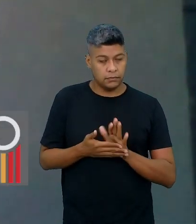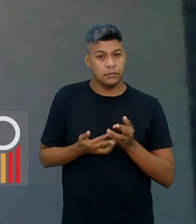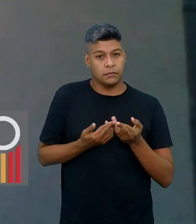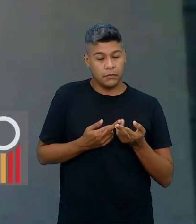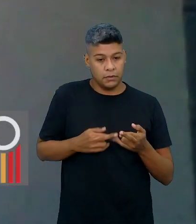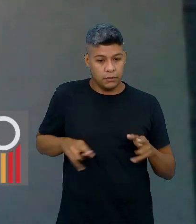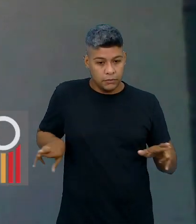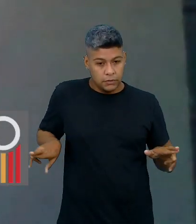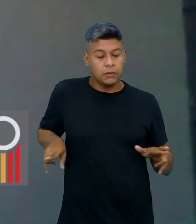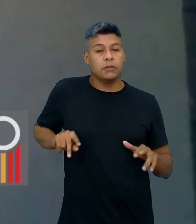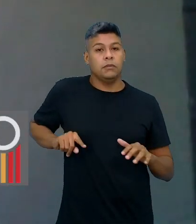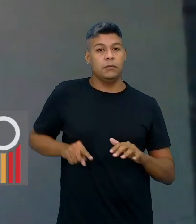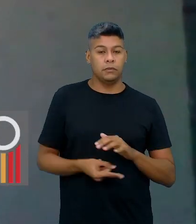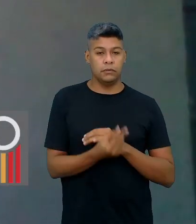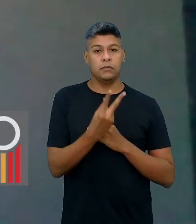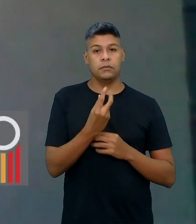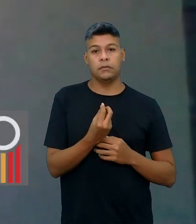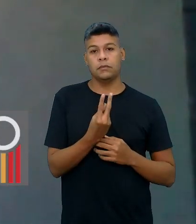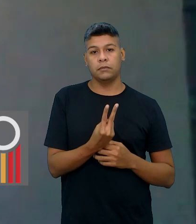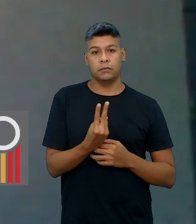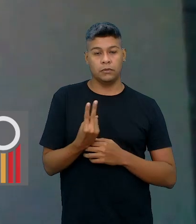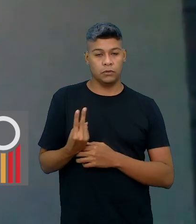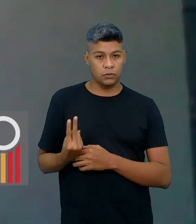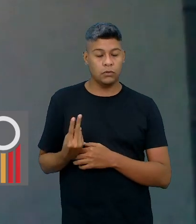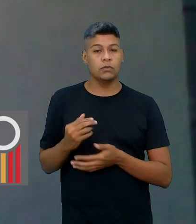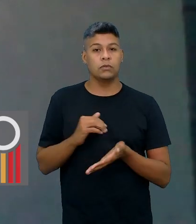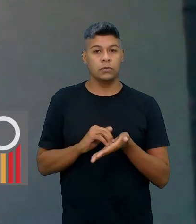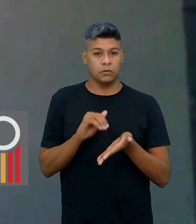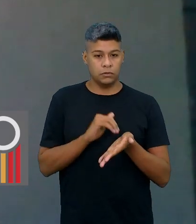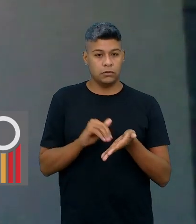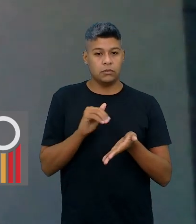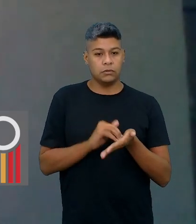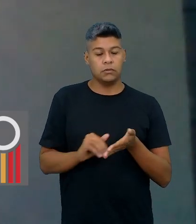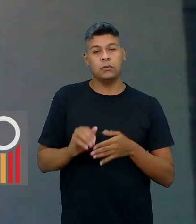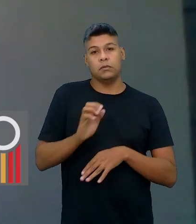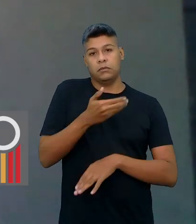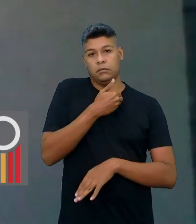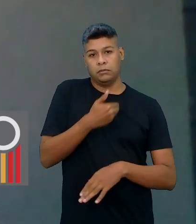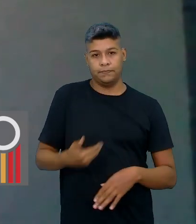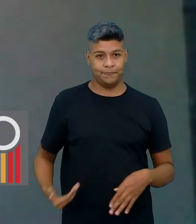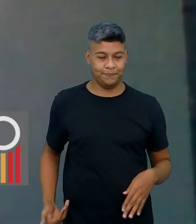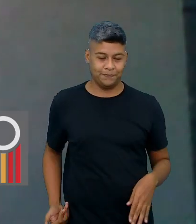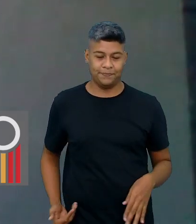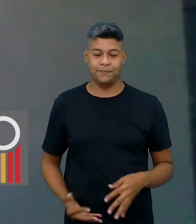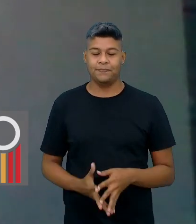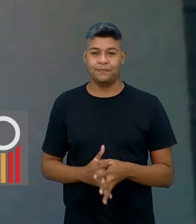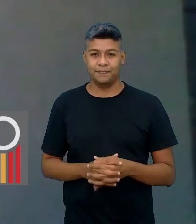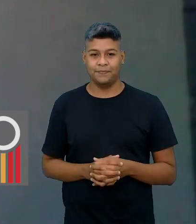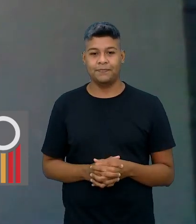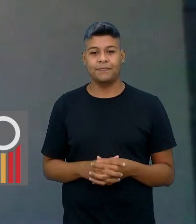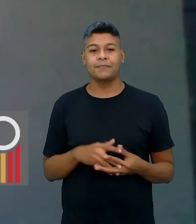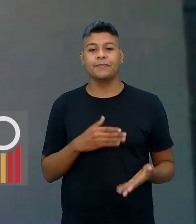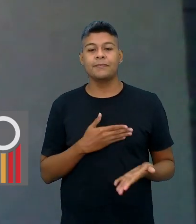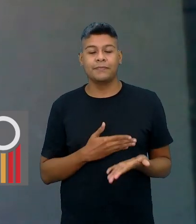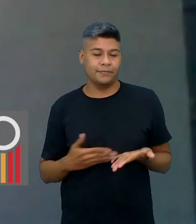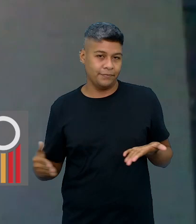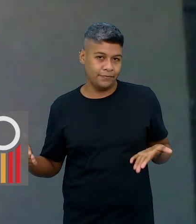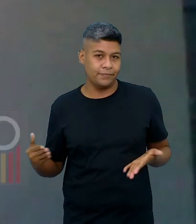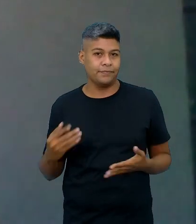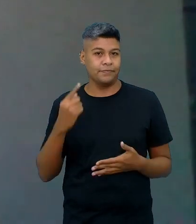Aprofundamento 2022, proposto pela Secretaria de Estado da Educação. Eu vou começar com a minha